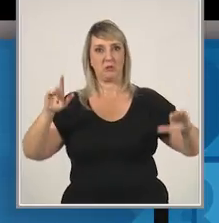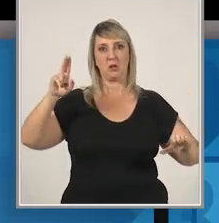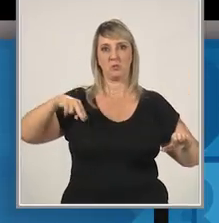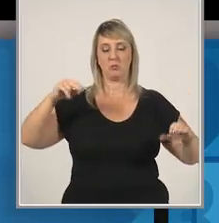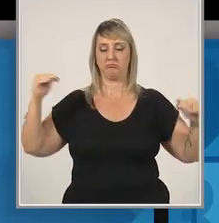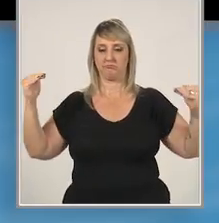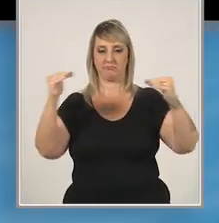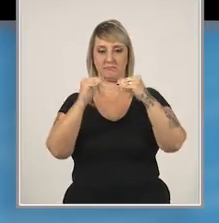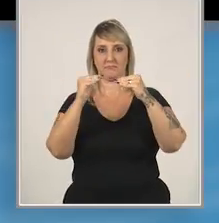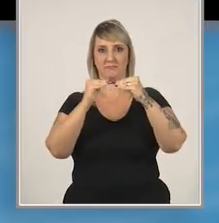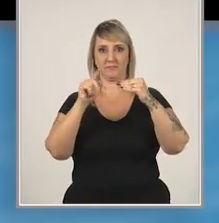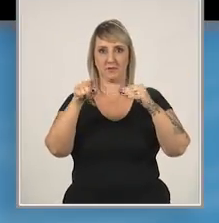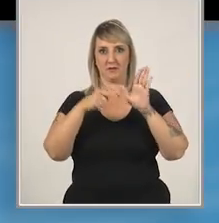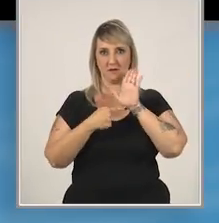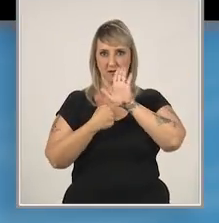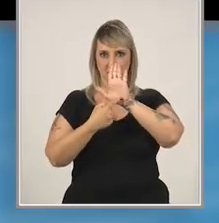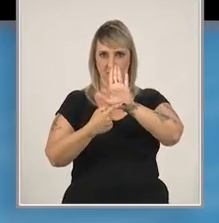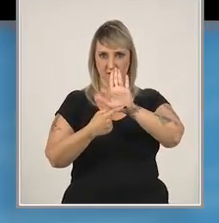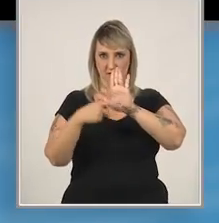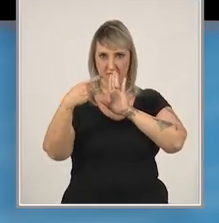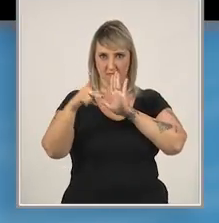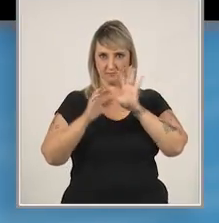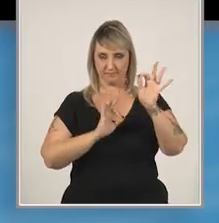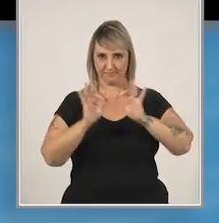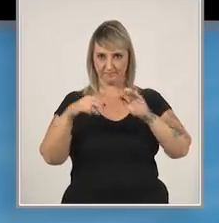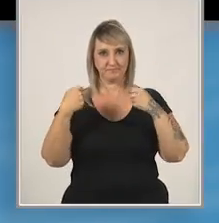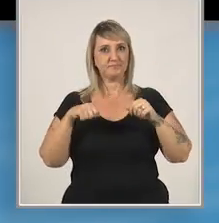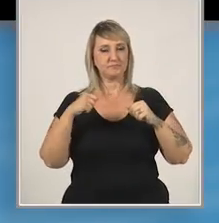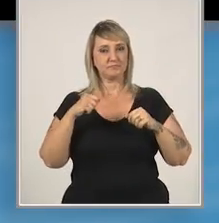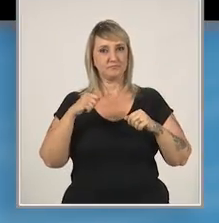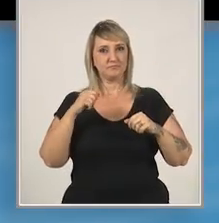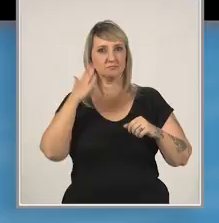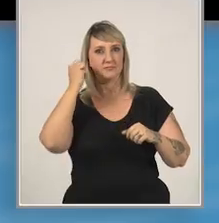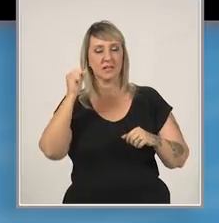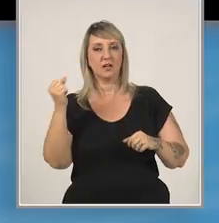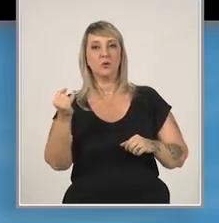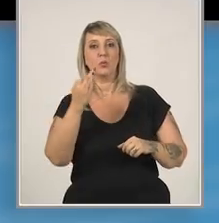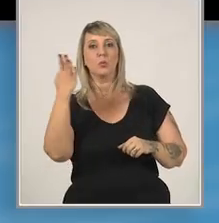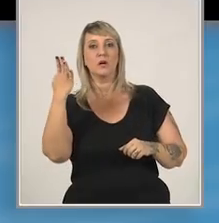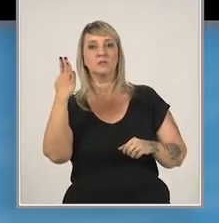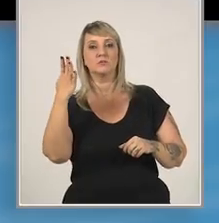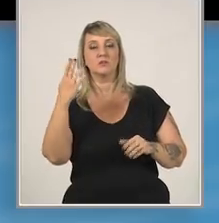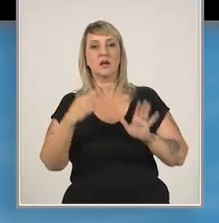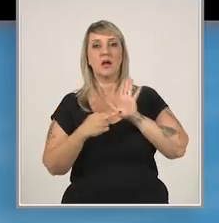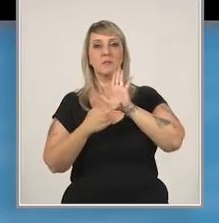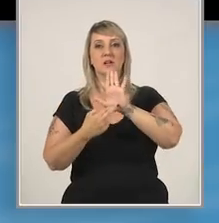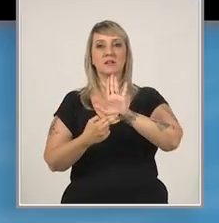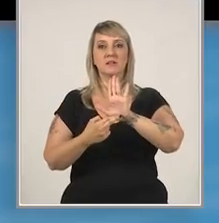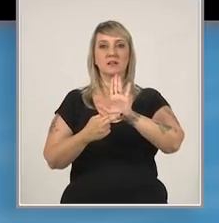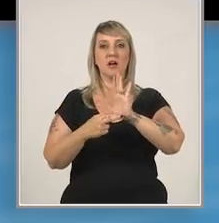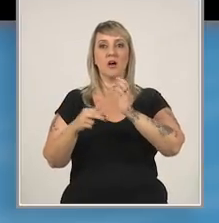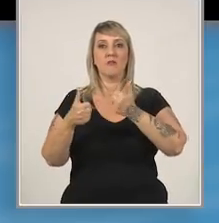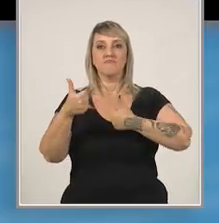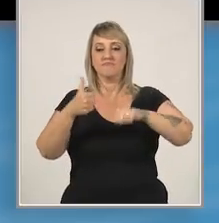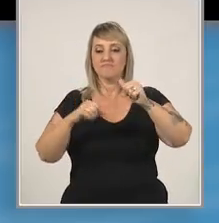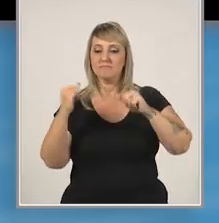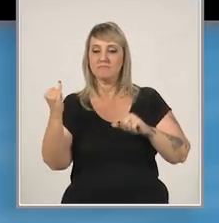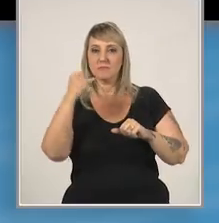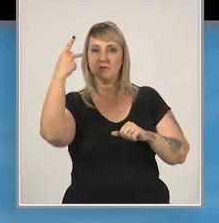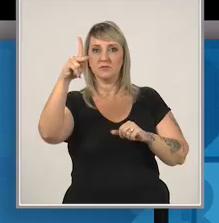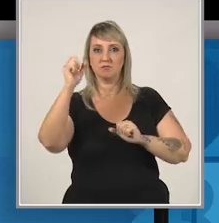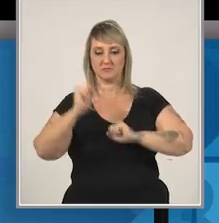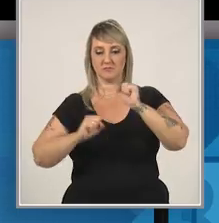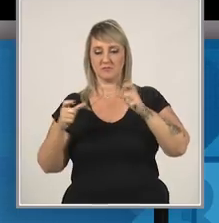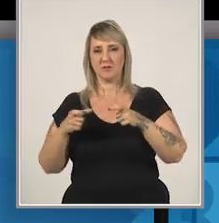consenso. Quando você apresentar seu Pitch, vai precisar ter em mente o número que representa o valuation da sua